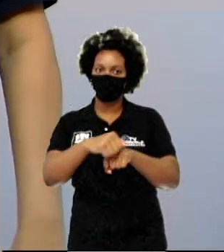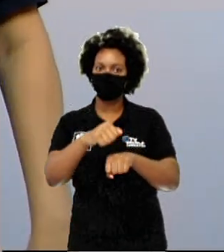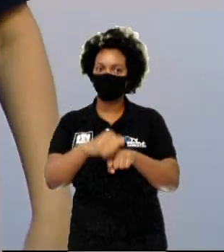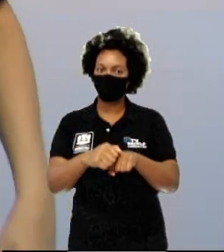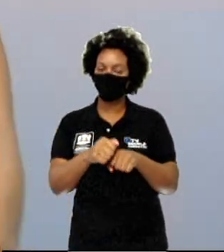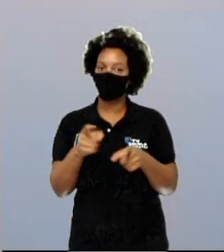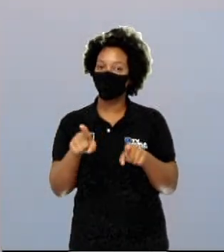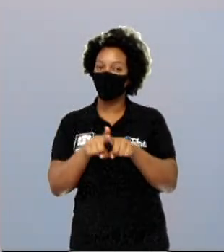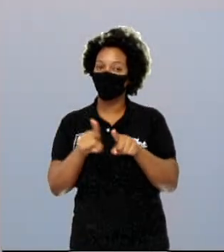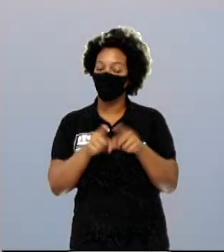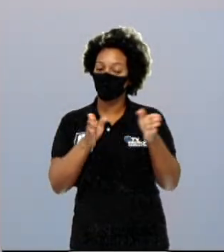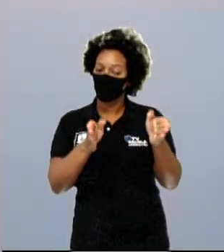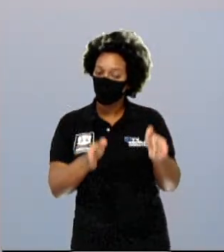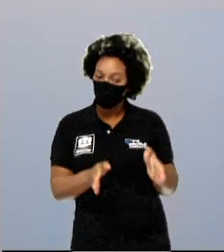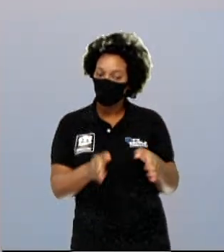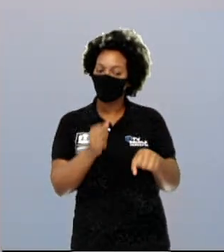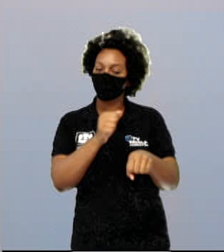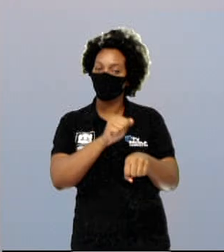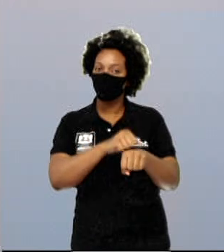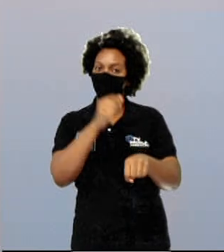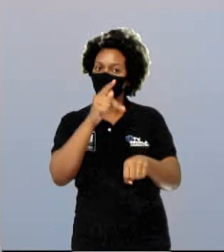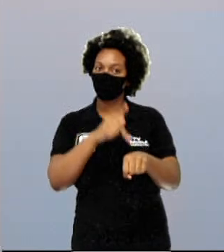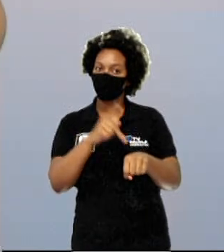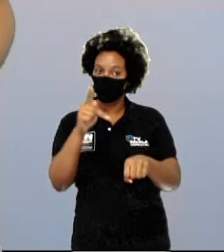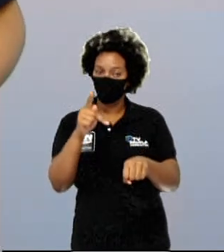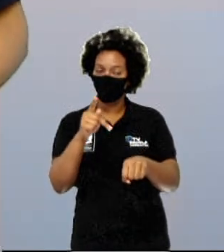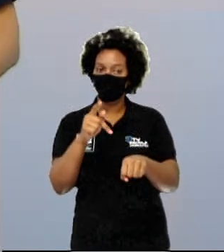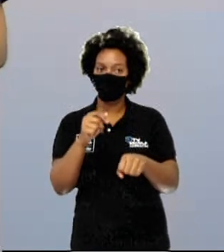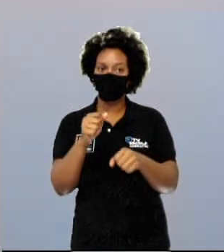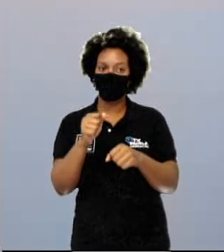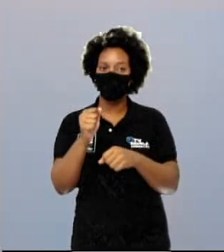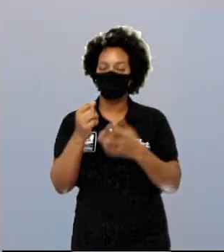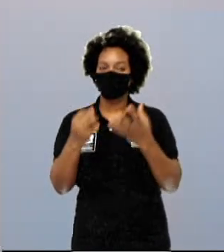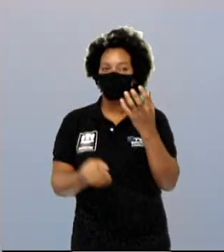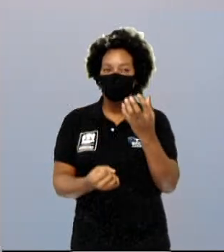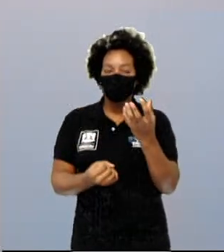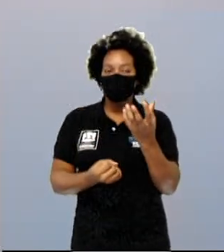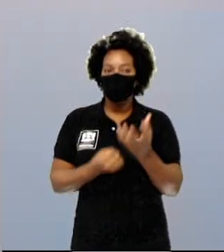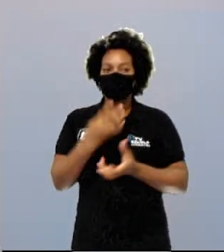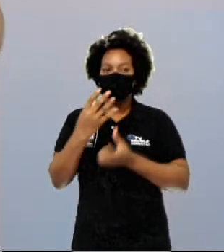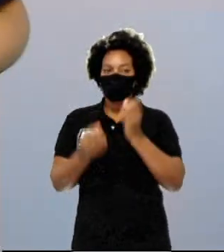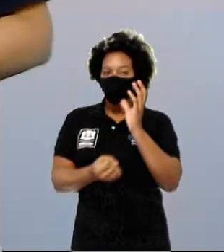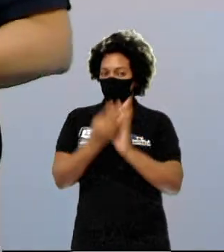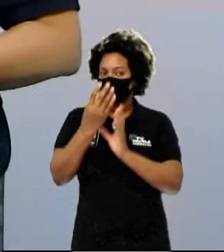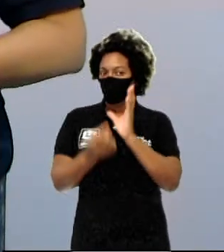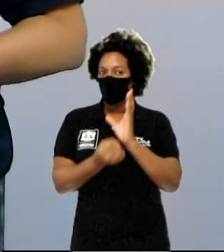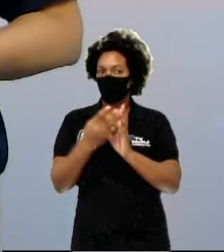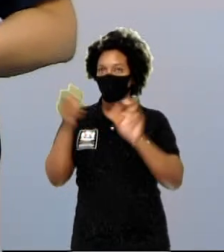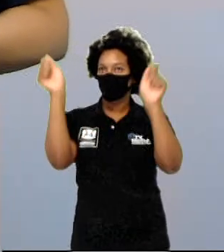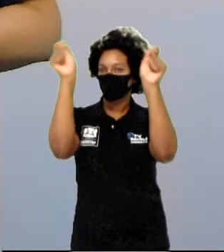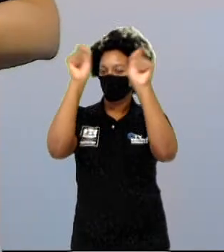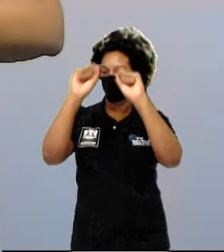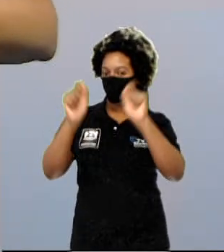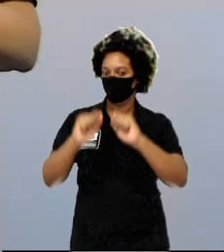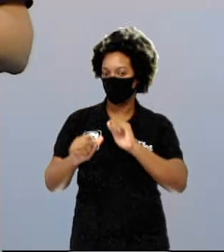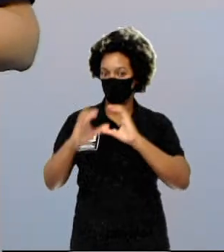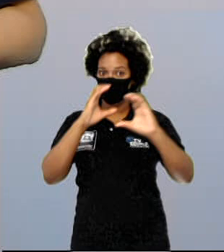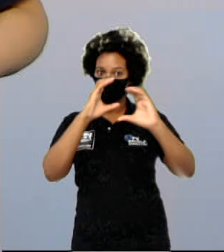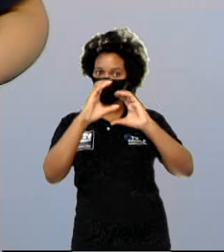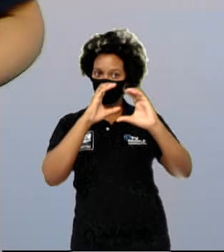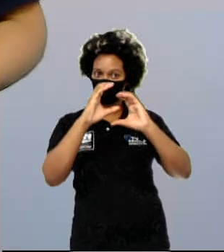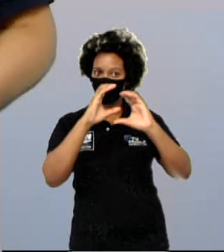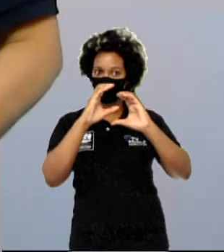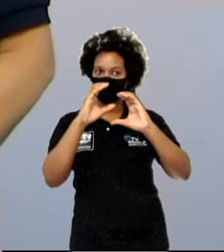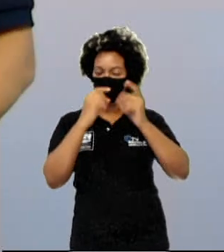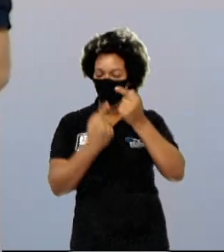Paleolítico, surge uma expressão de arte, de comunicação, que é a expressão mais